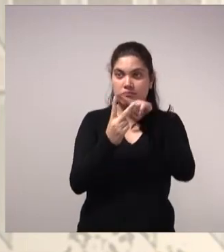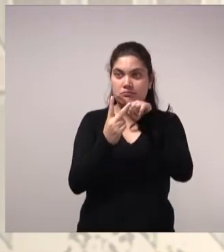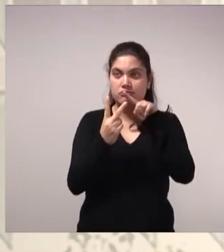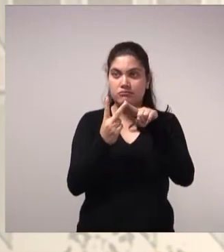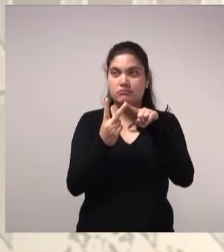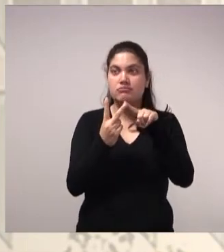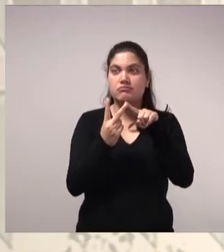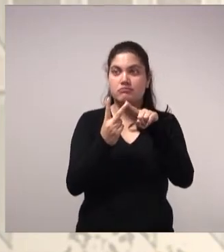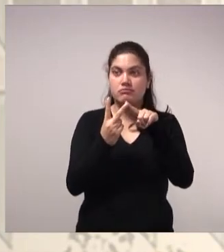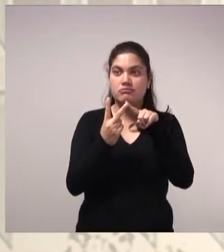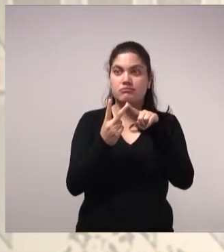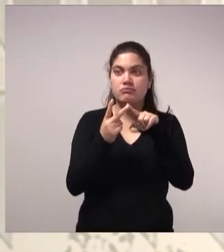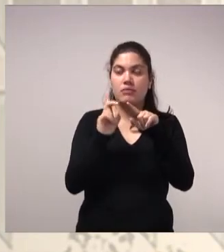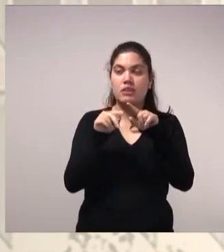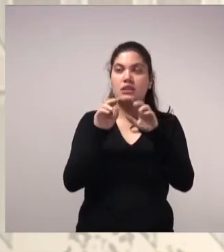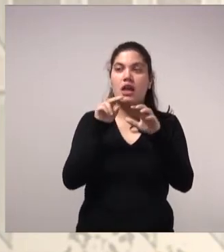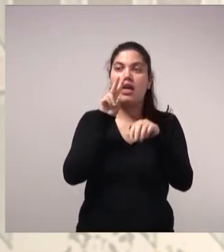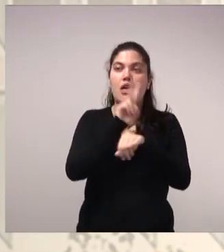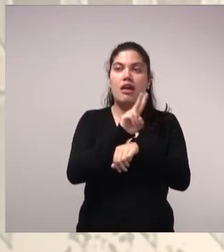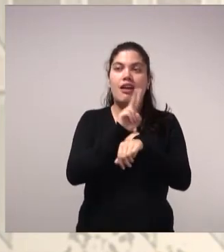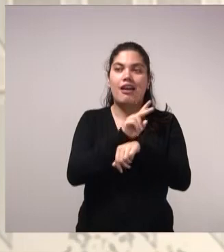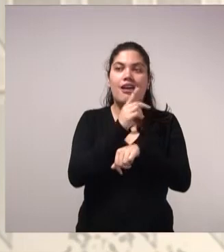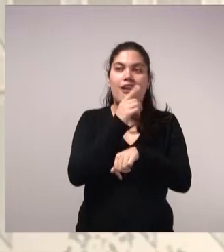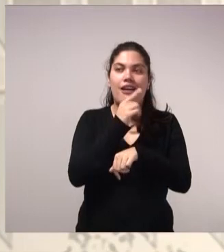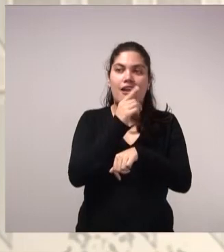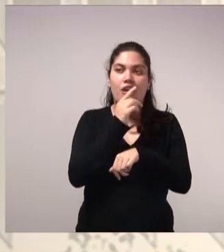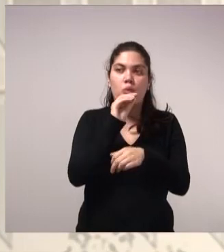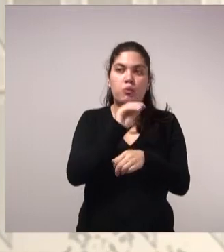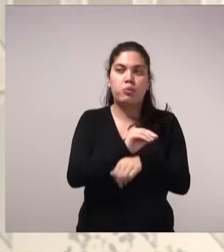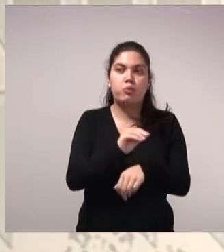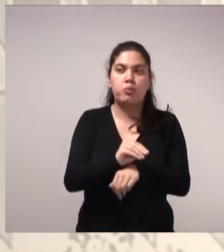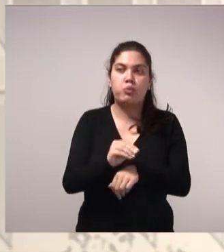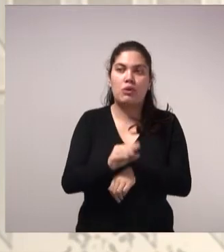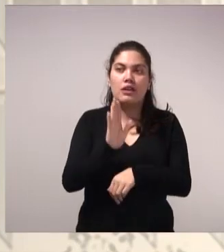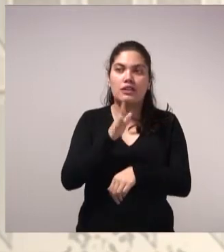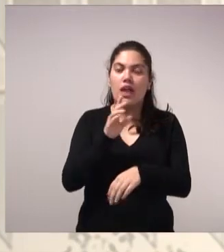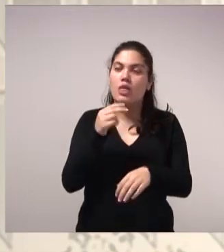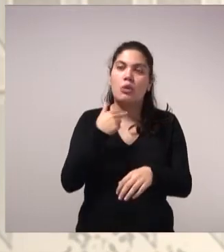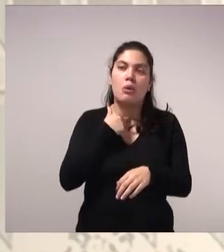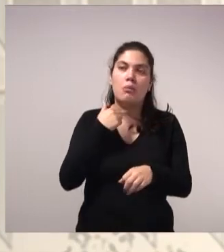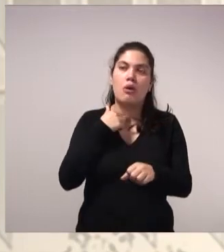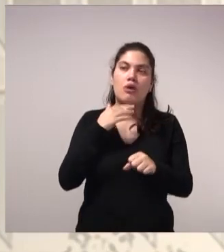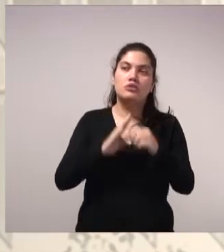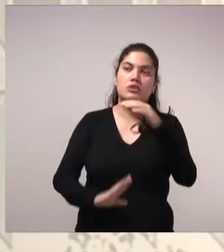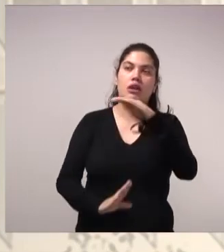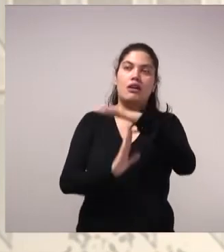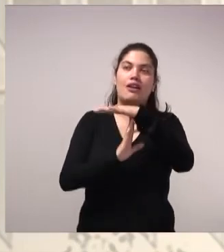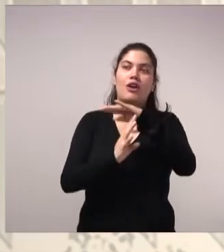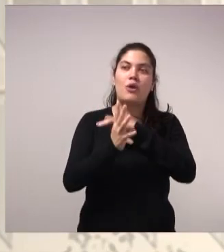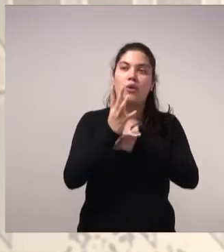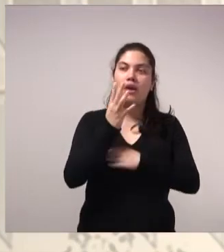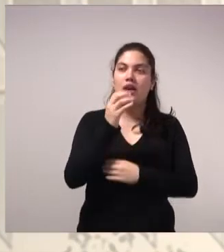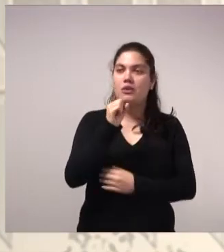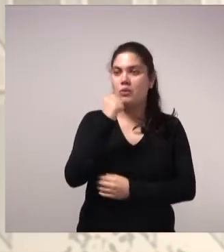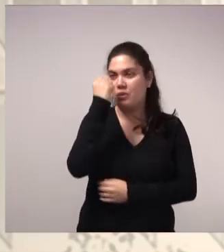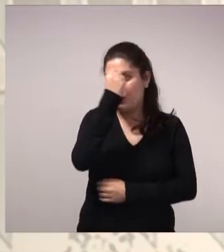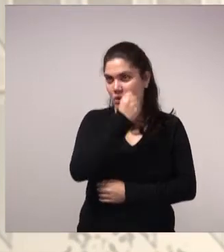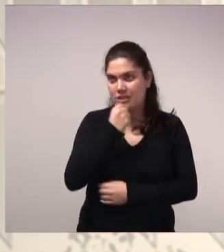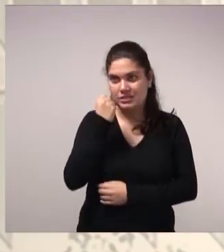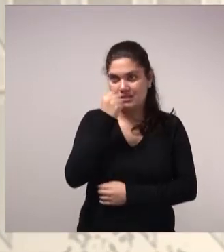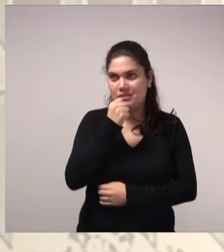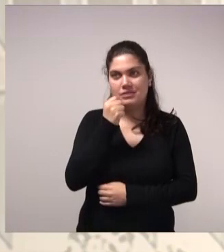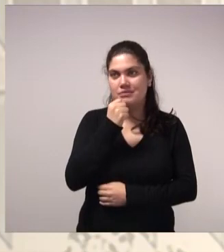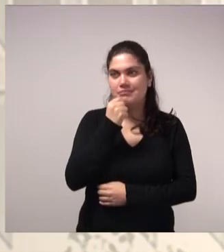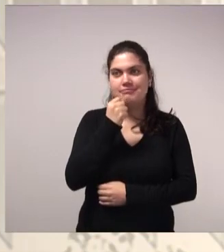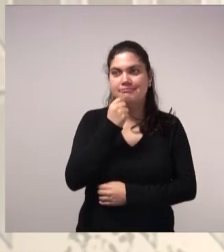reservação dessa água tratada não é recomendável que ela ultrapasse 48 horas. A recomendação